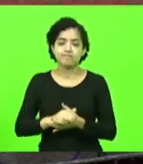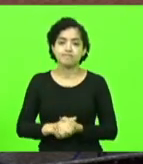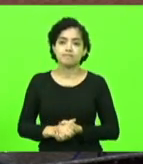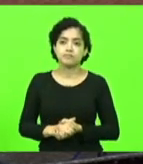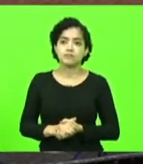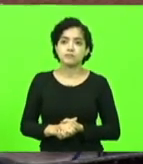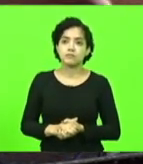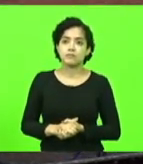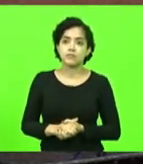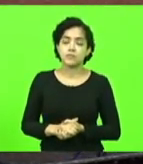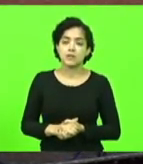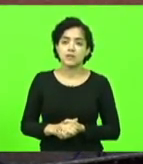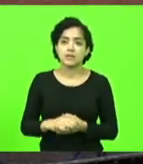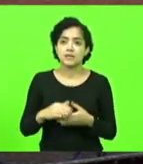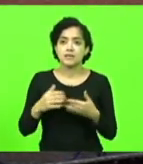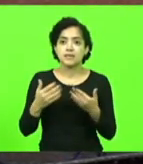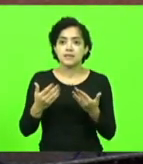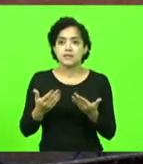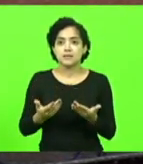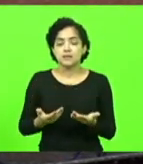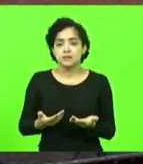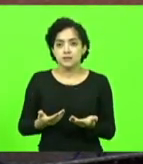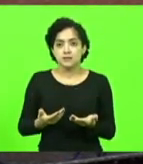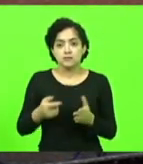Eu ainda não me aprofundei,